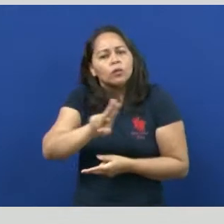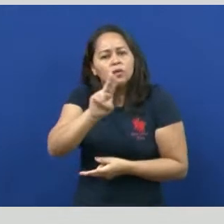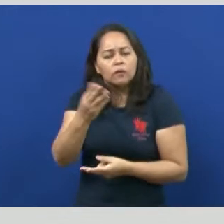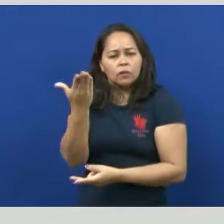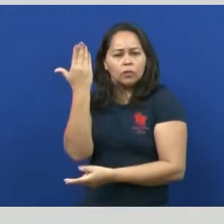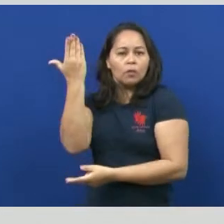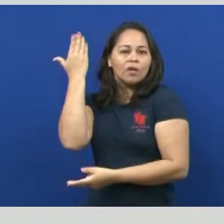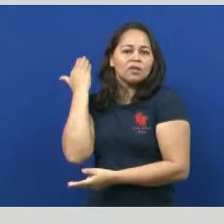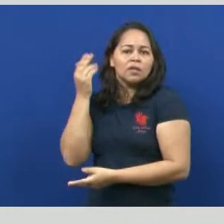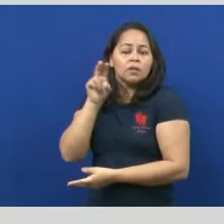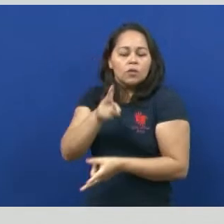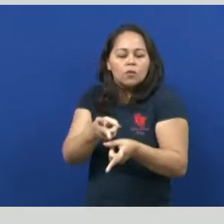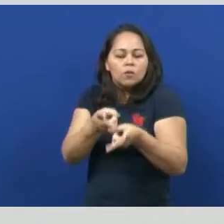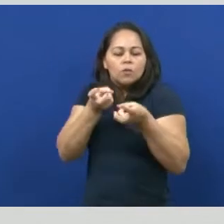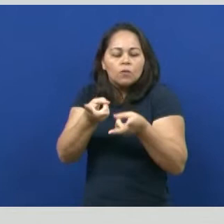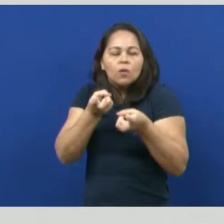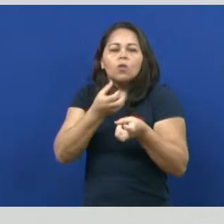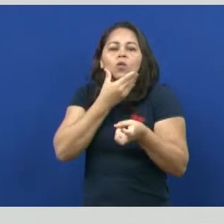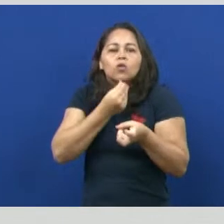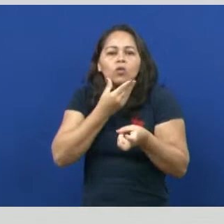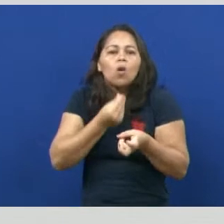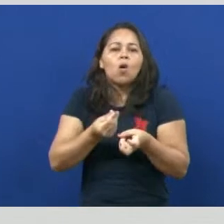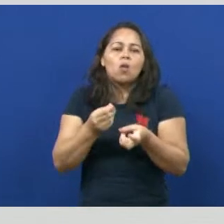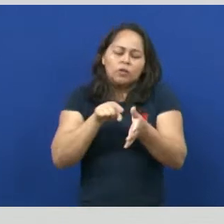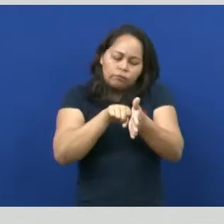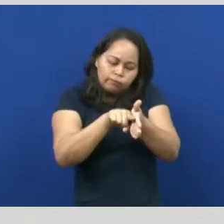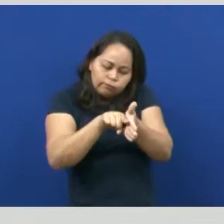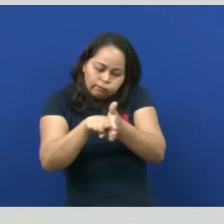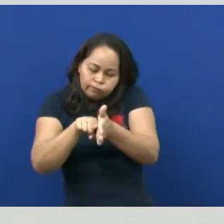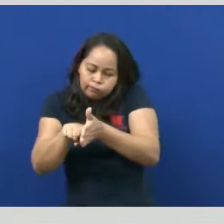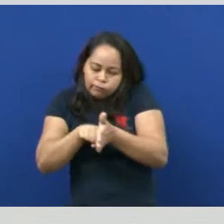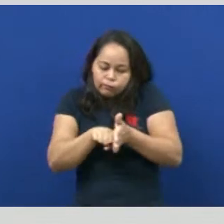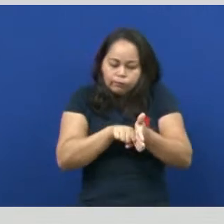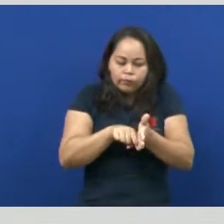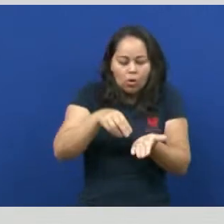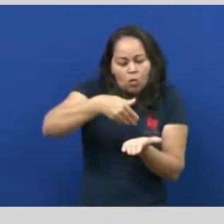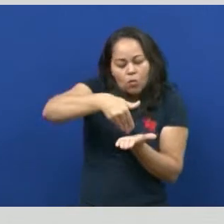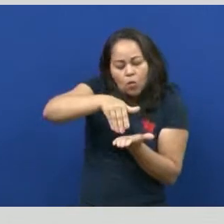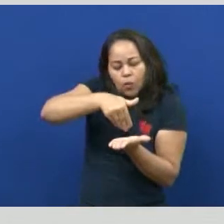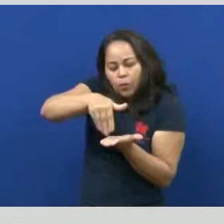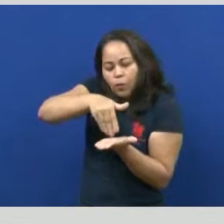eles servem de subsídio para os arqueólogos, né? Para os historiadores,